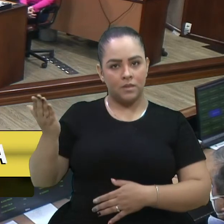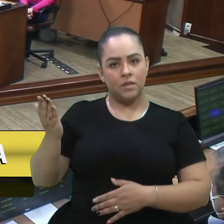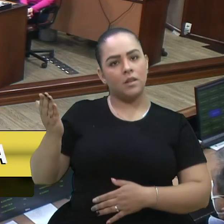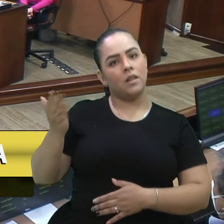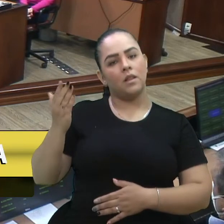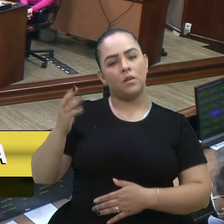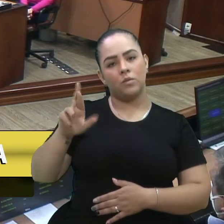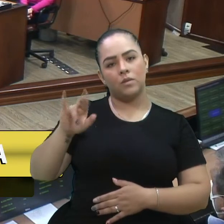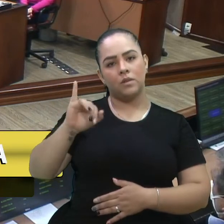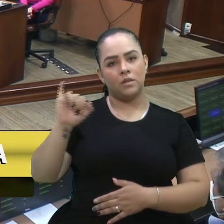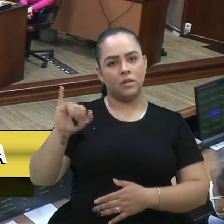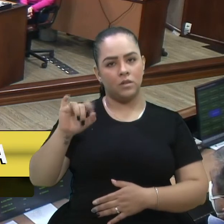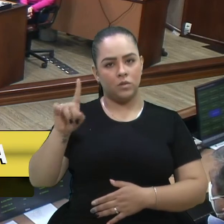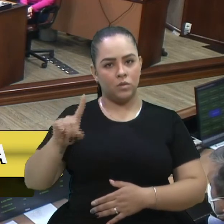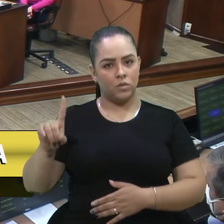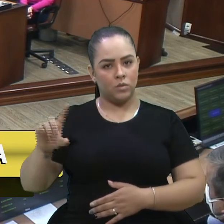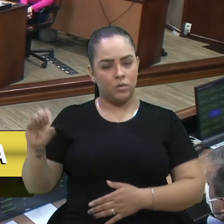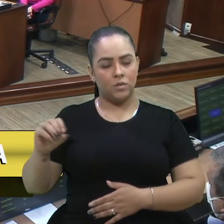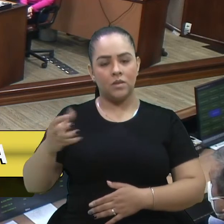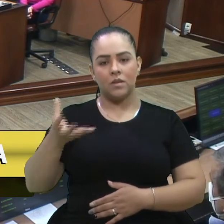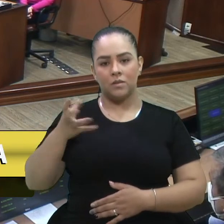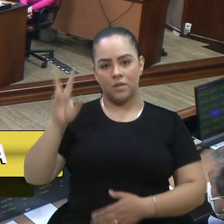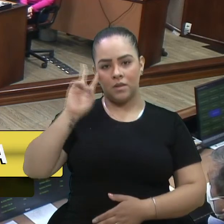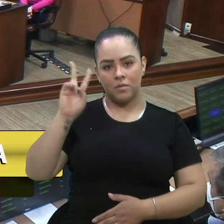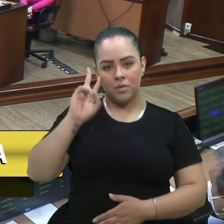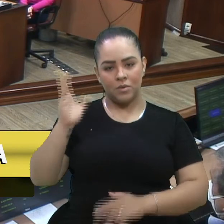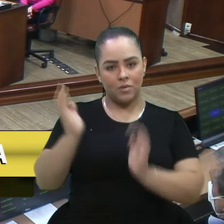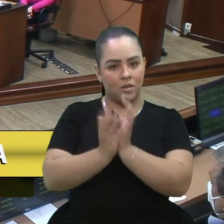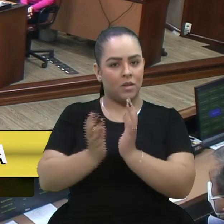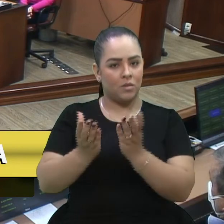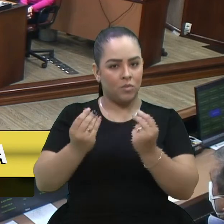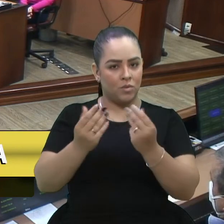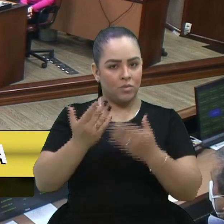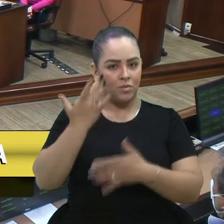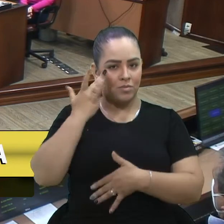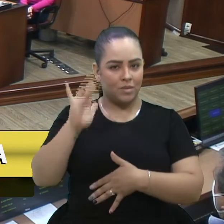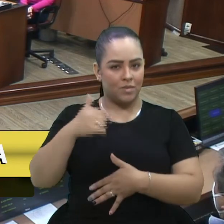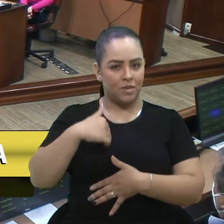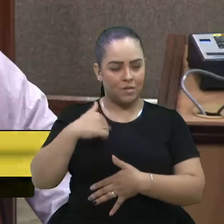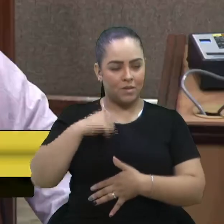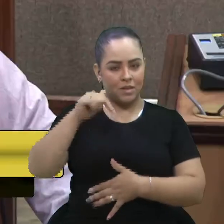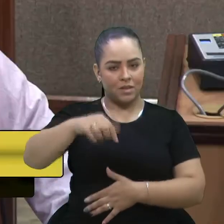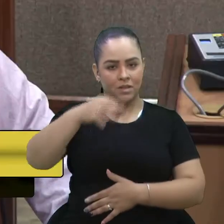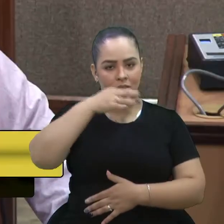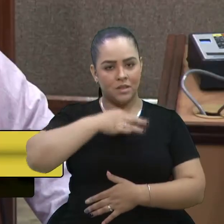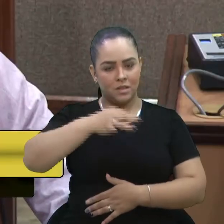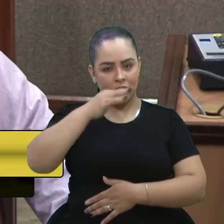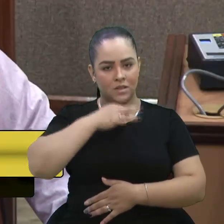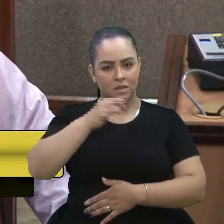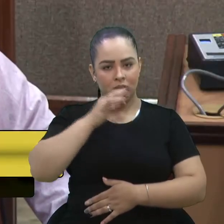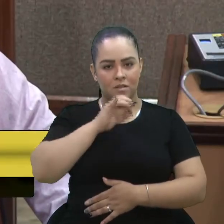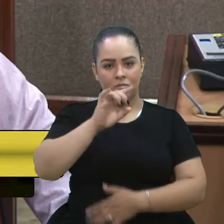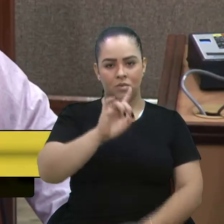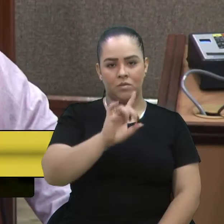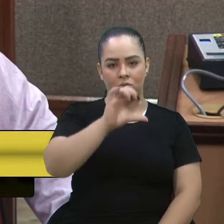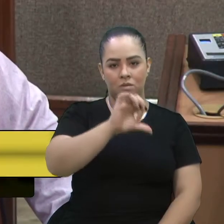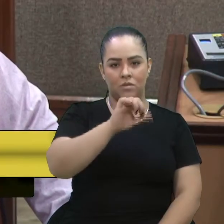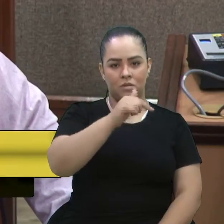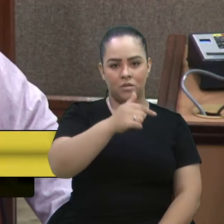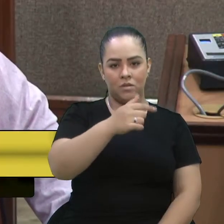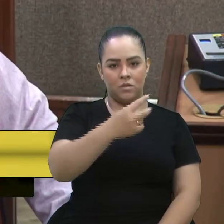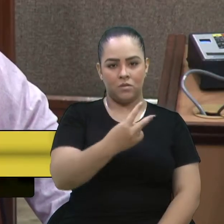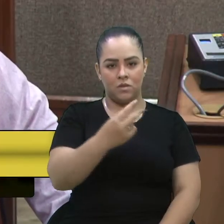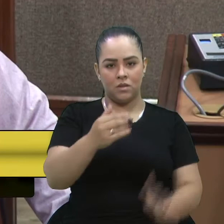risco. Eu gostaria de lembrar os colegas, que muitos não sabem, que eu morei em Caxias, de 72 a 75.